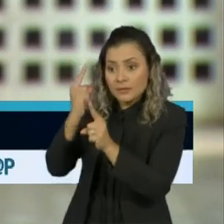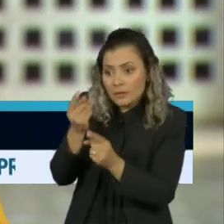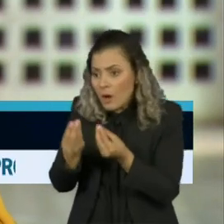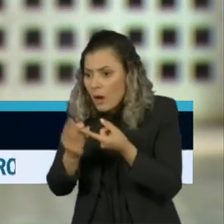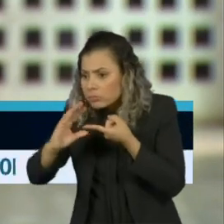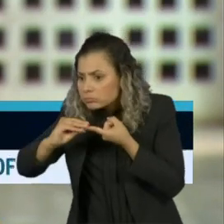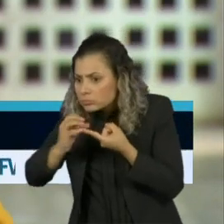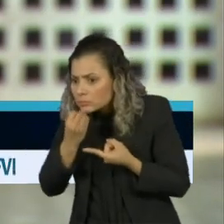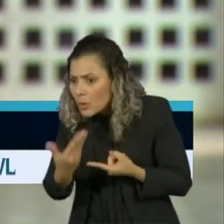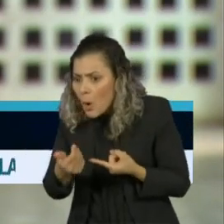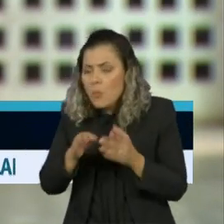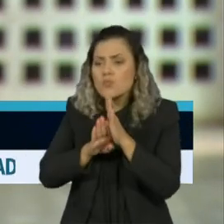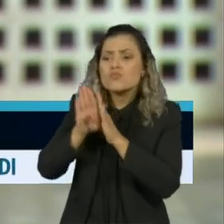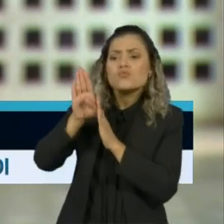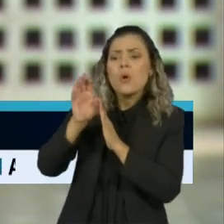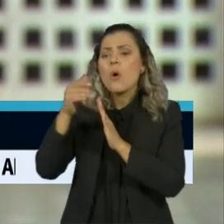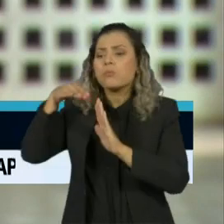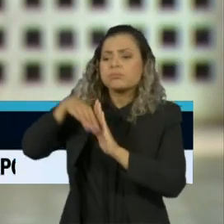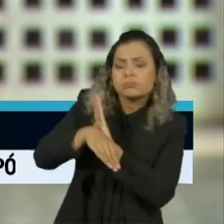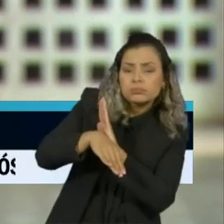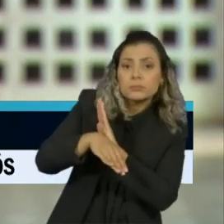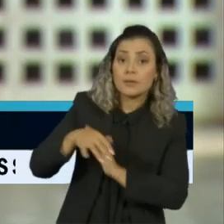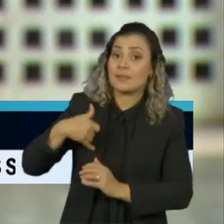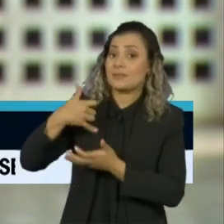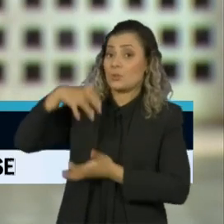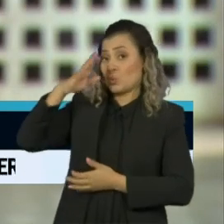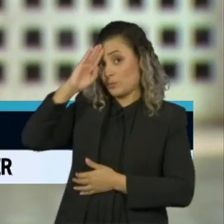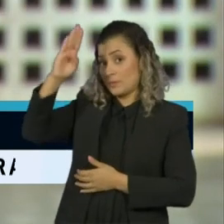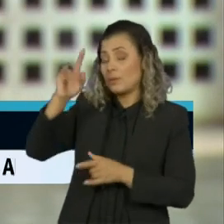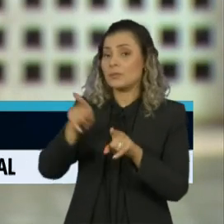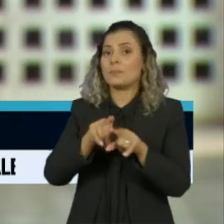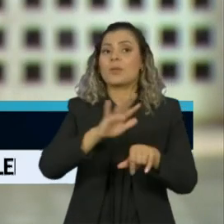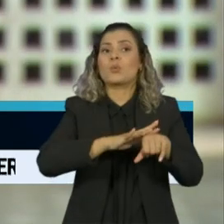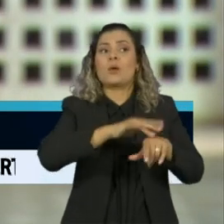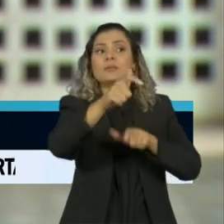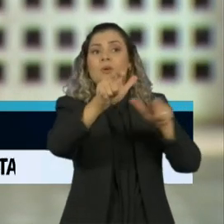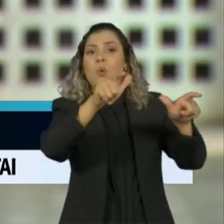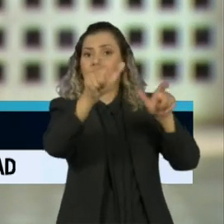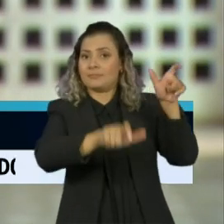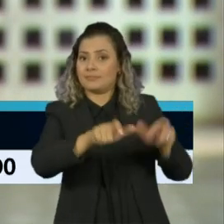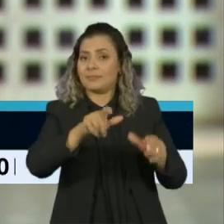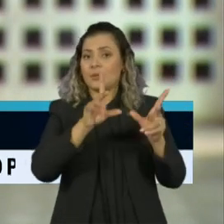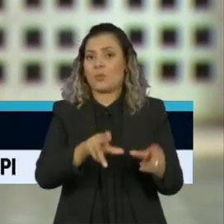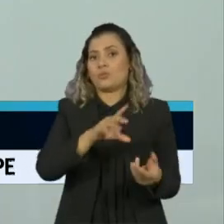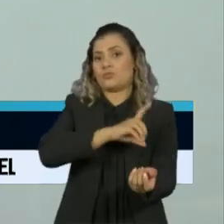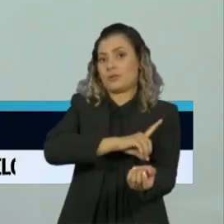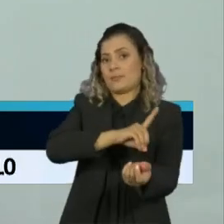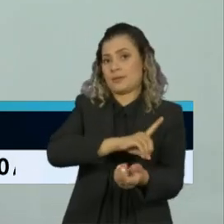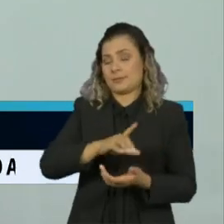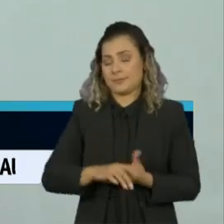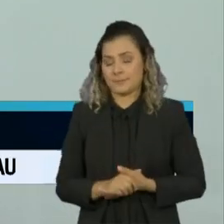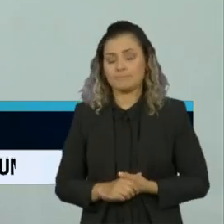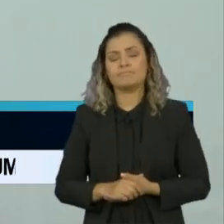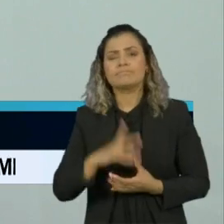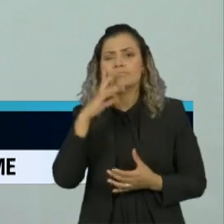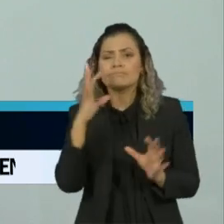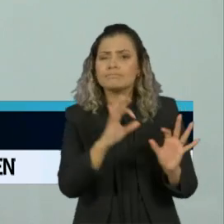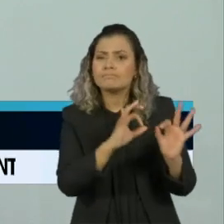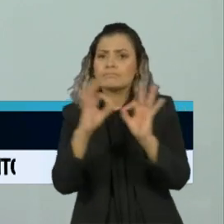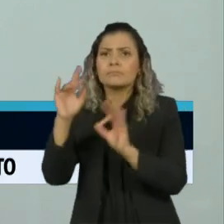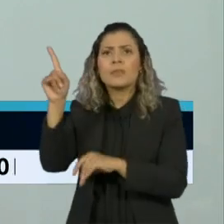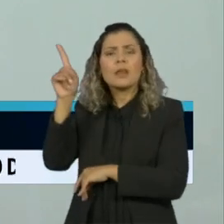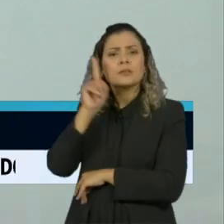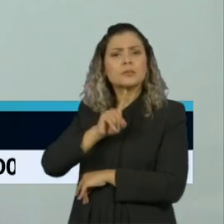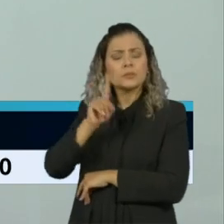da doença, principalmente os idosos e os que têm comorbidades como diabetes. Nós observamos nos Estados